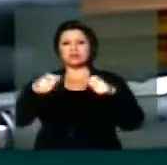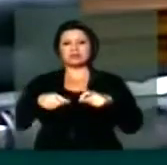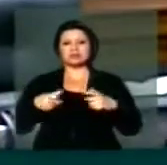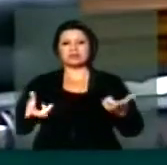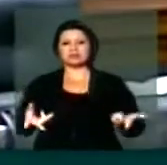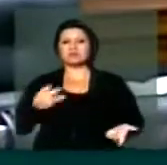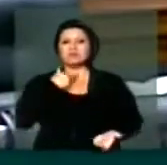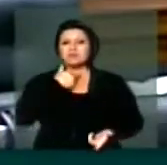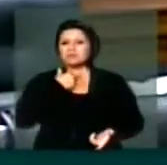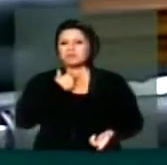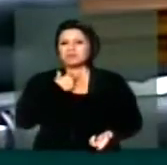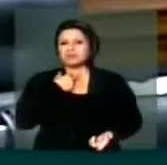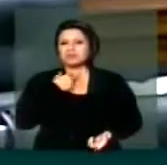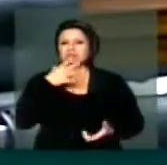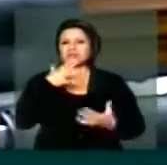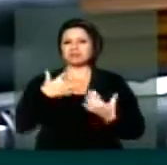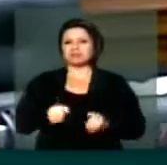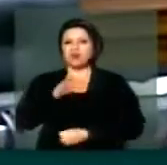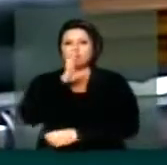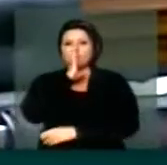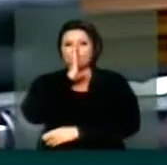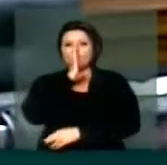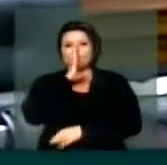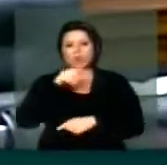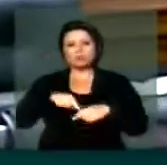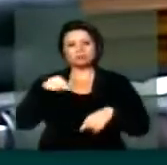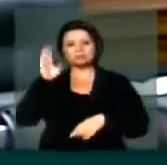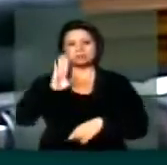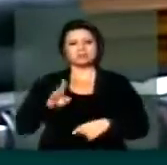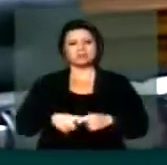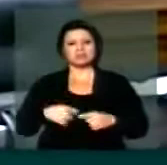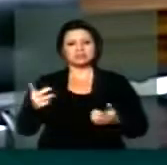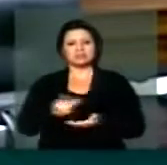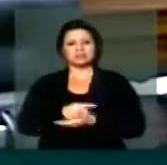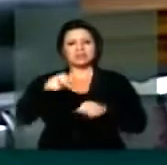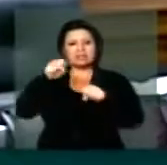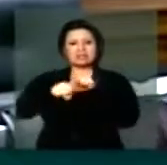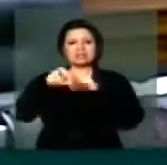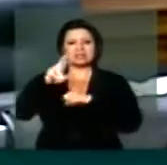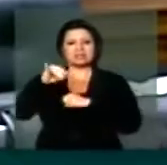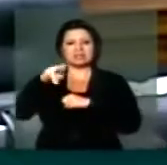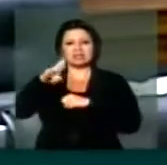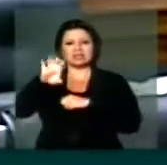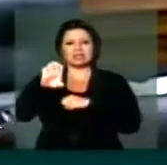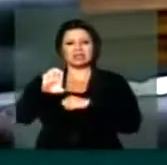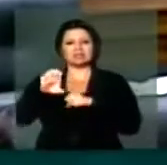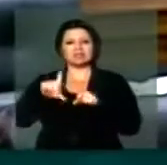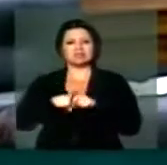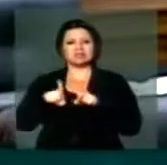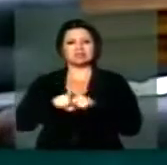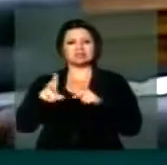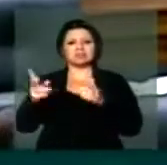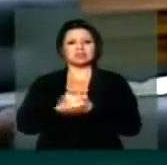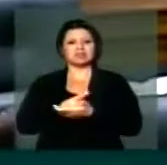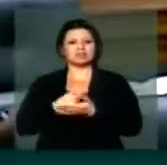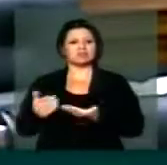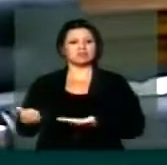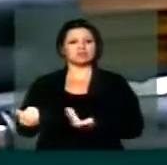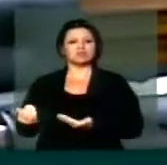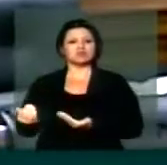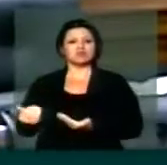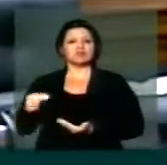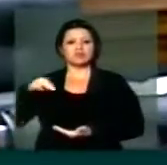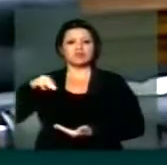nós não podemos mais conviver com essa situação no nosso país. Hoje, os crimes mais bárbaros, segundo o Ministério da Justiça, cometidos por esses